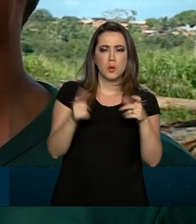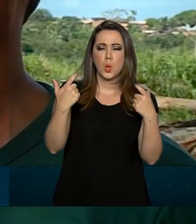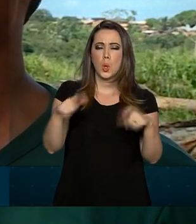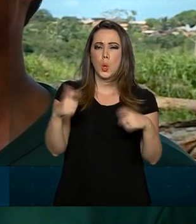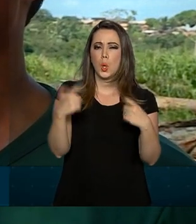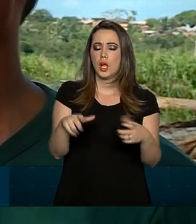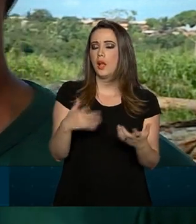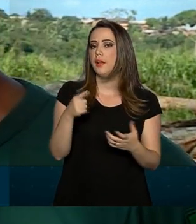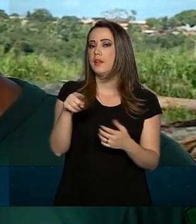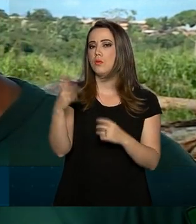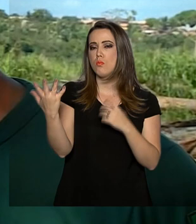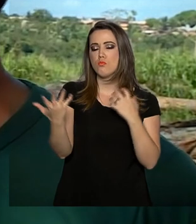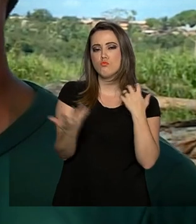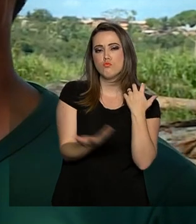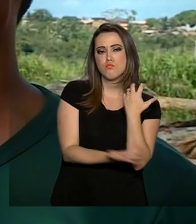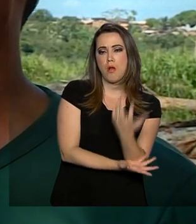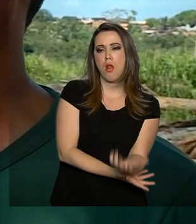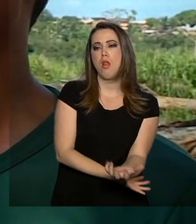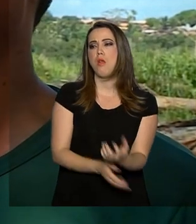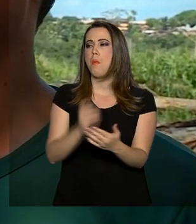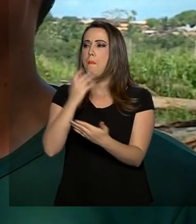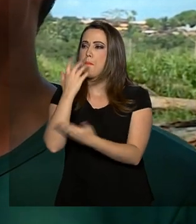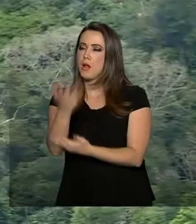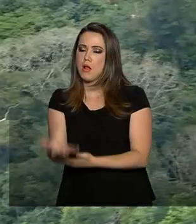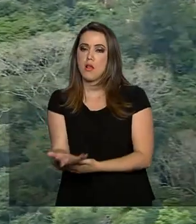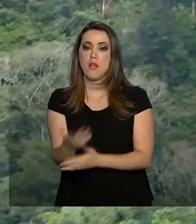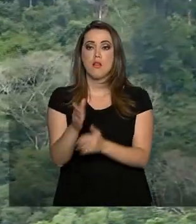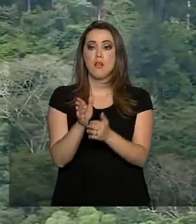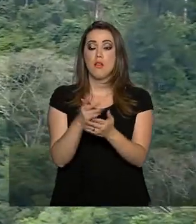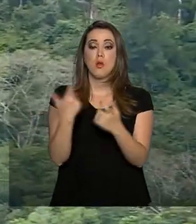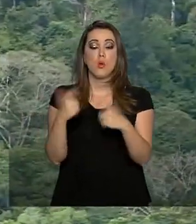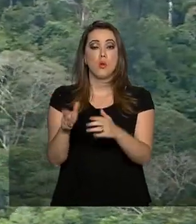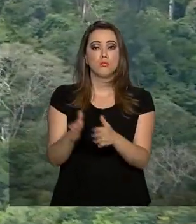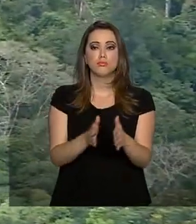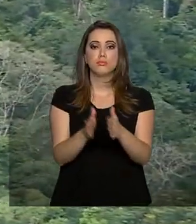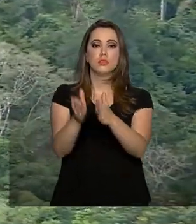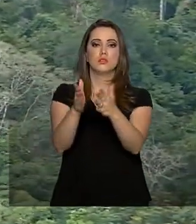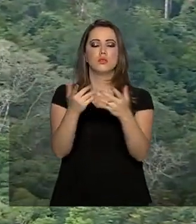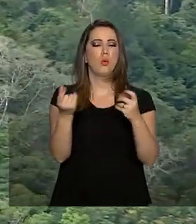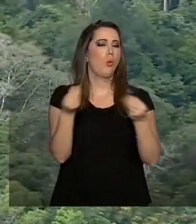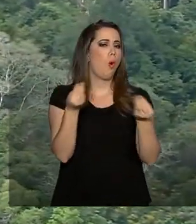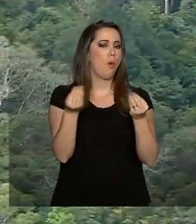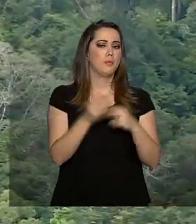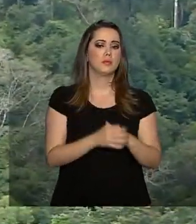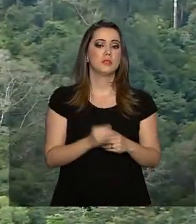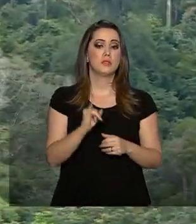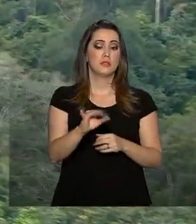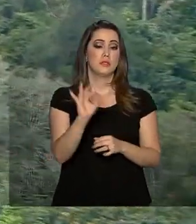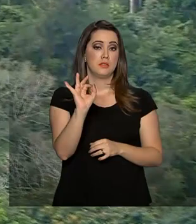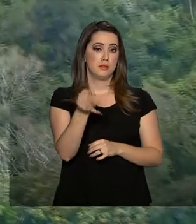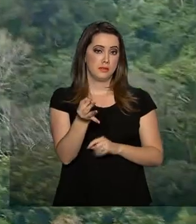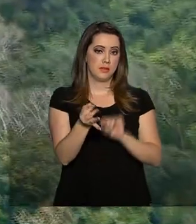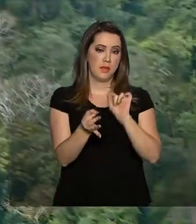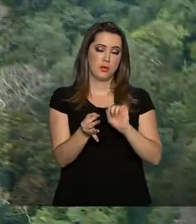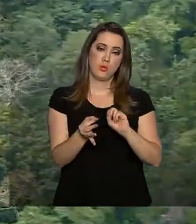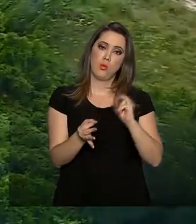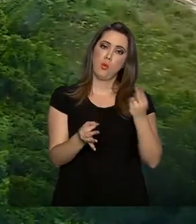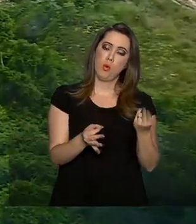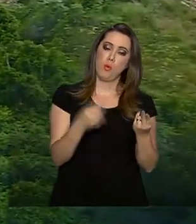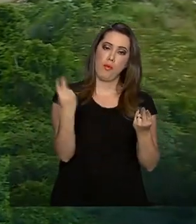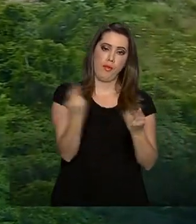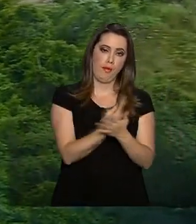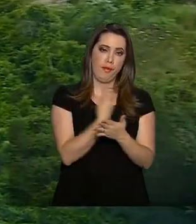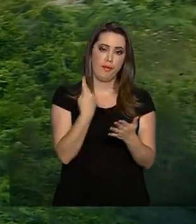árvores que se tornam madeira sairiam. Se o plano de manejo está sendo bem explorado ou mal explorado, eu consigo